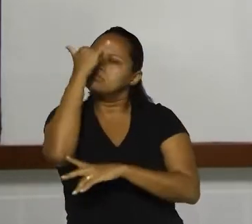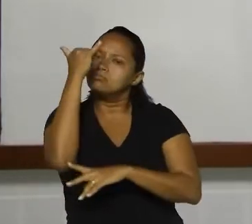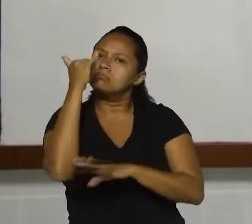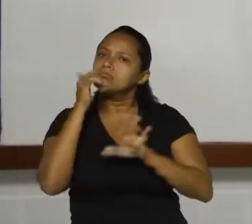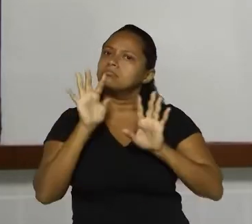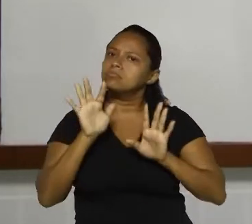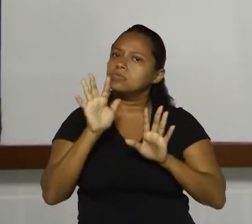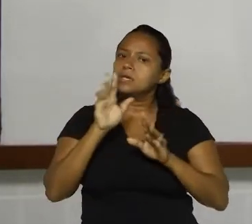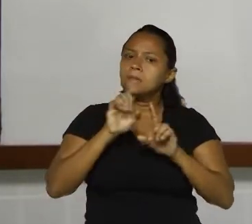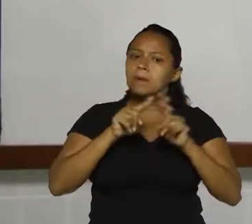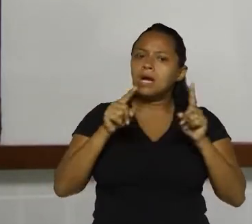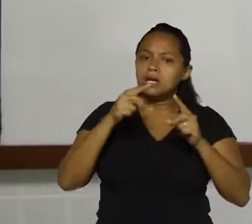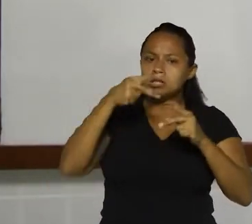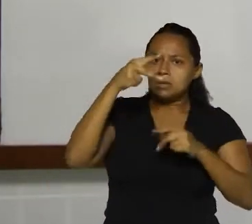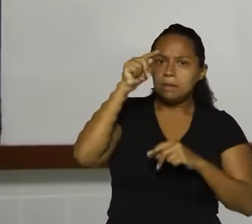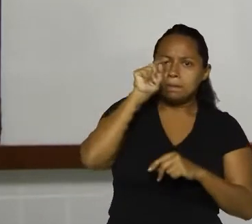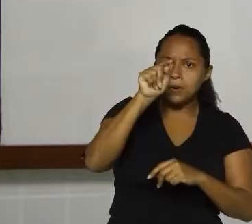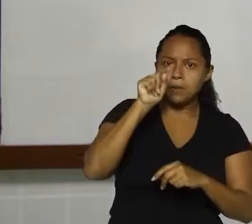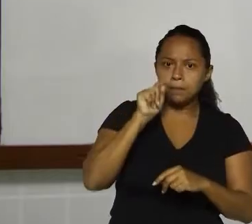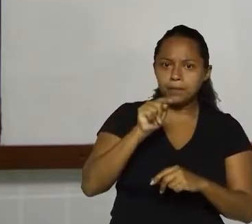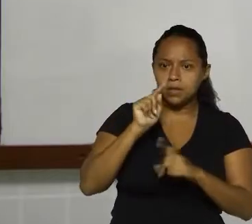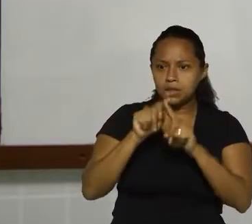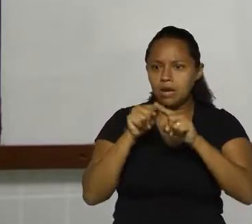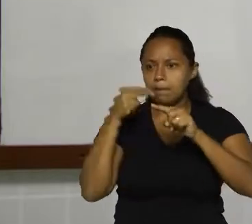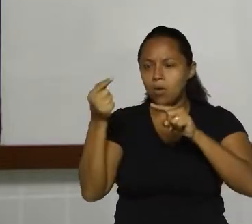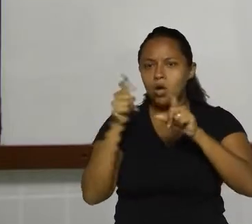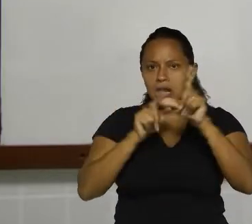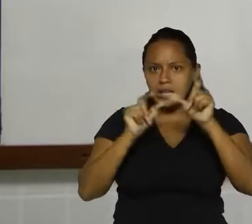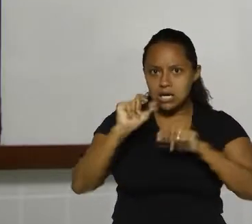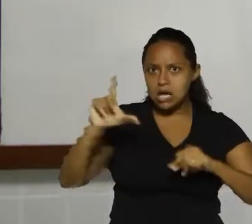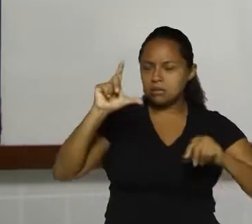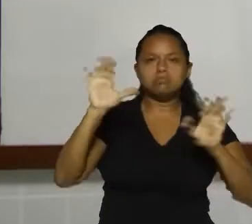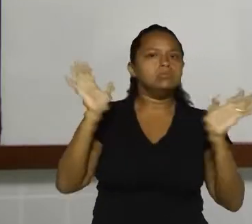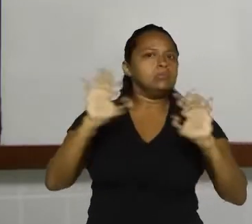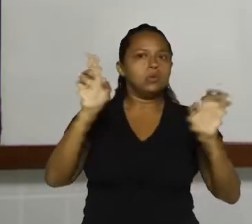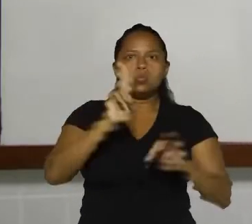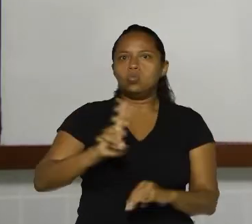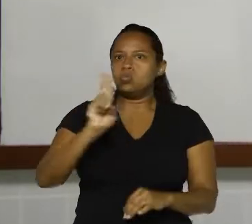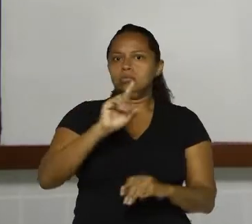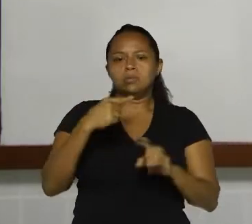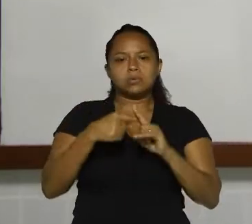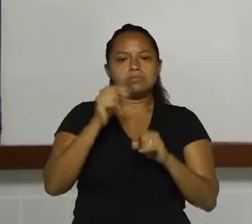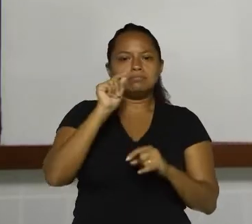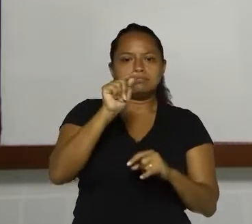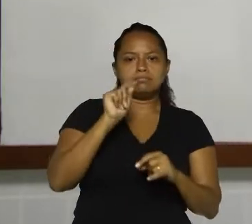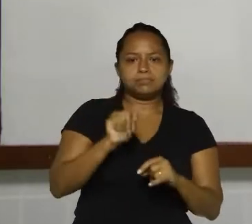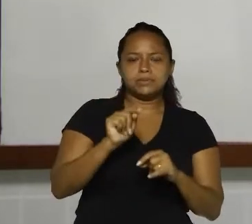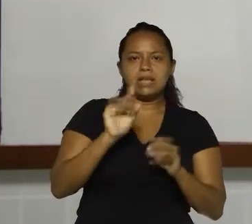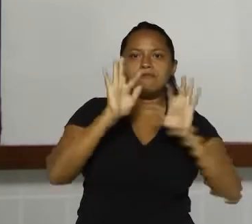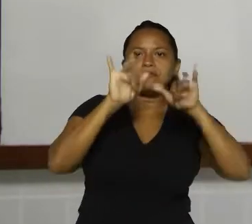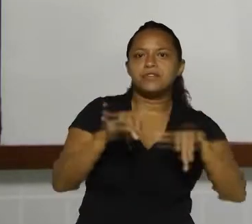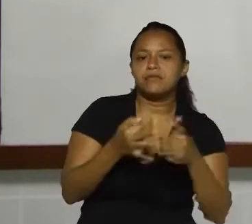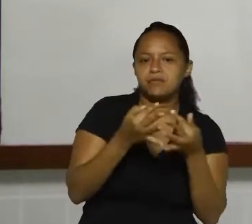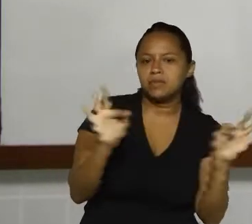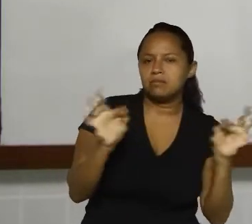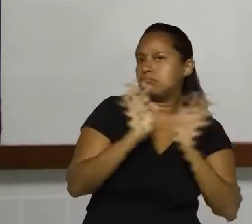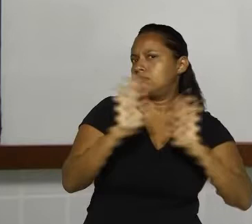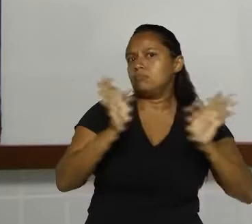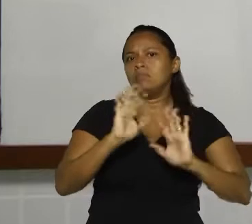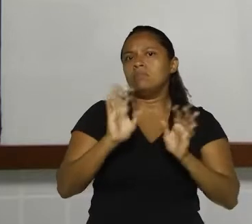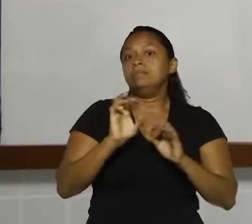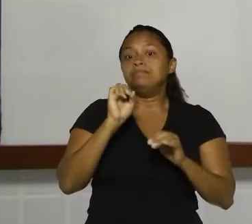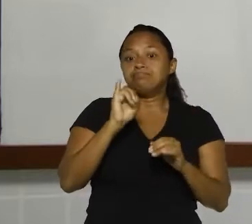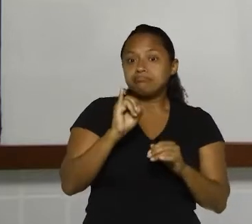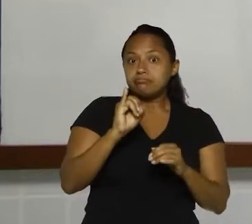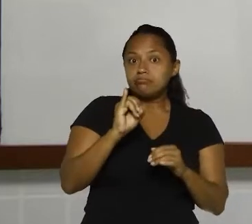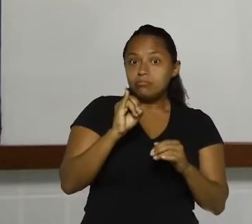nesse caso, depois de dois pontos, a gente não usa letra maiúscula, porque dois pontos não finalizam frase. Se eu não finalizei, eu estou na